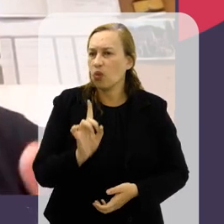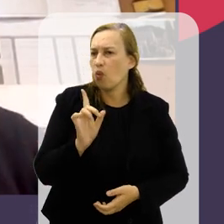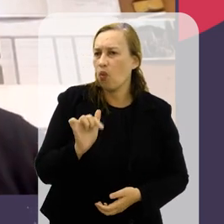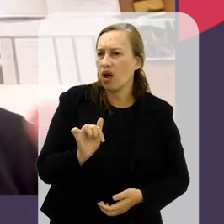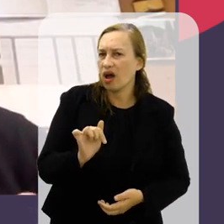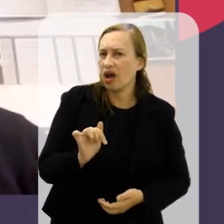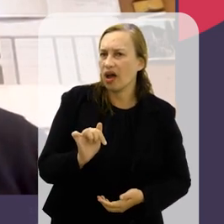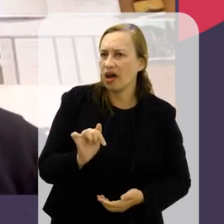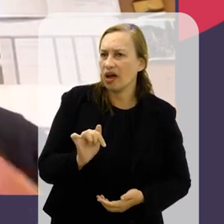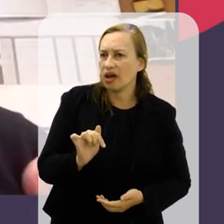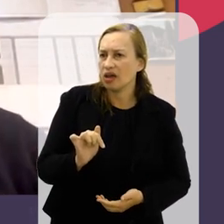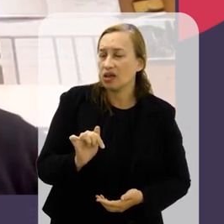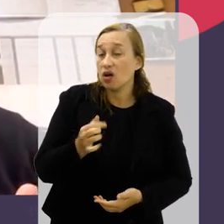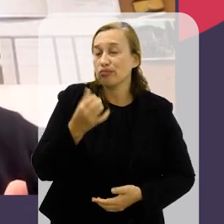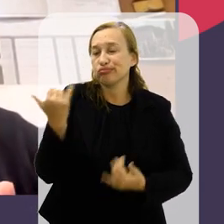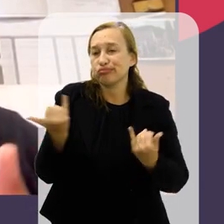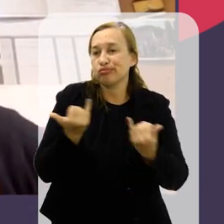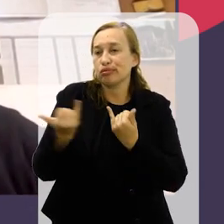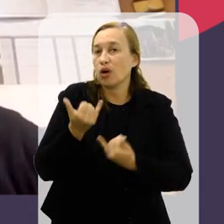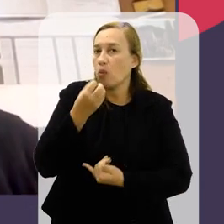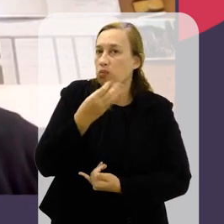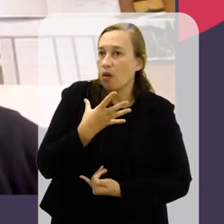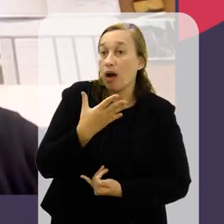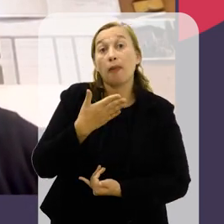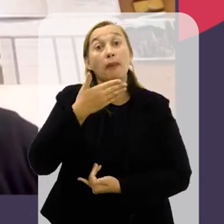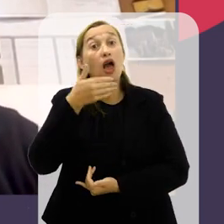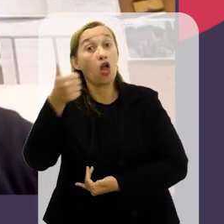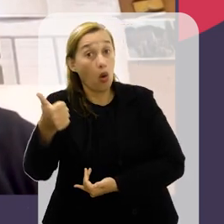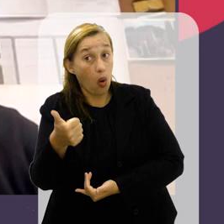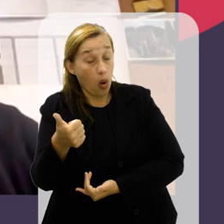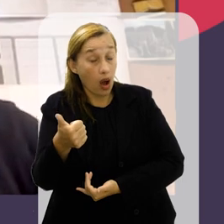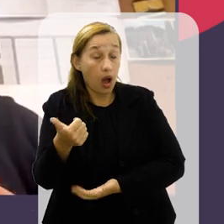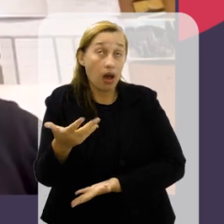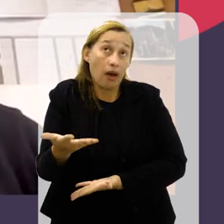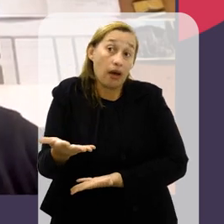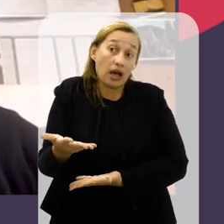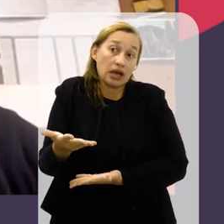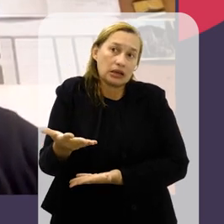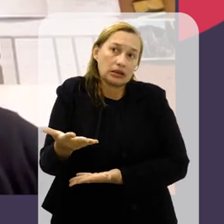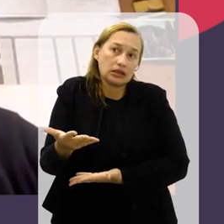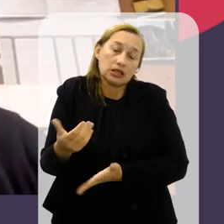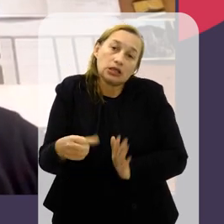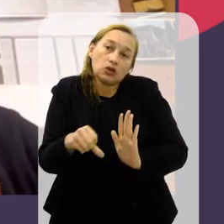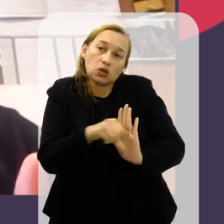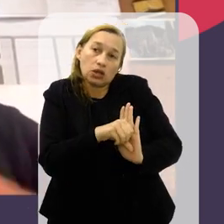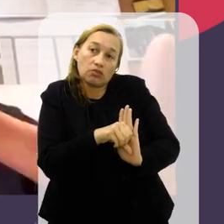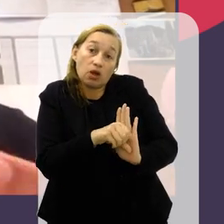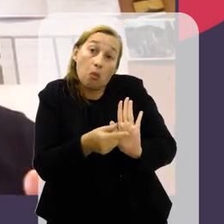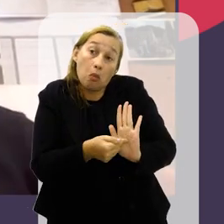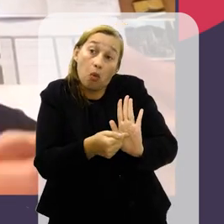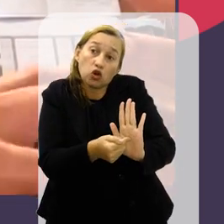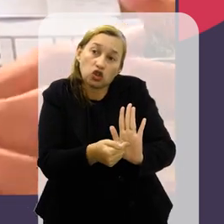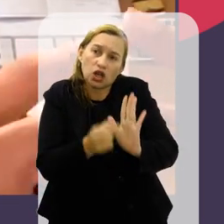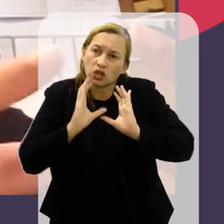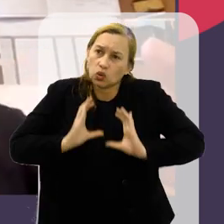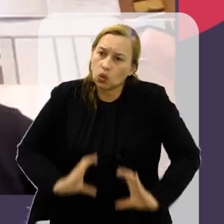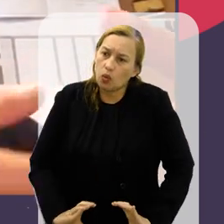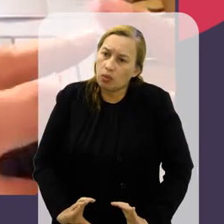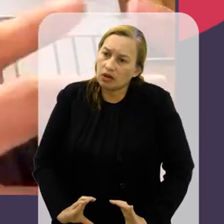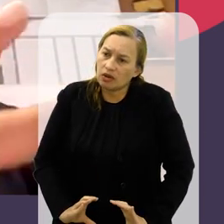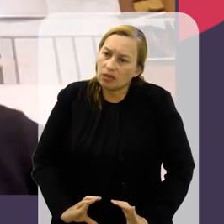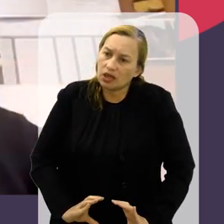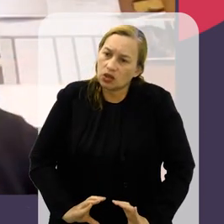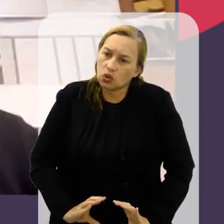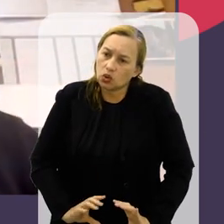não é uma boa notícia, quer dizer, a melhor notícia é se a criminalidade mostrasse um